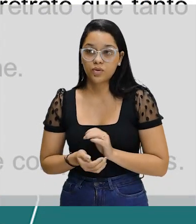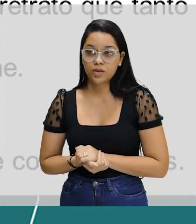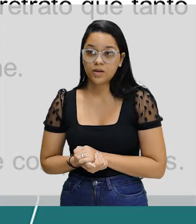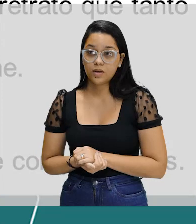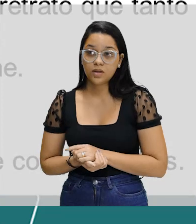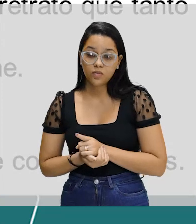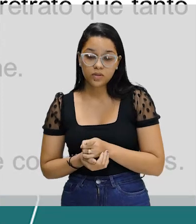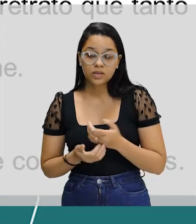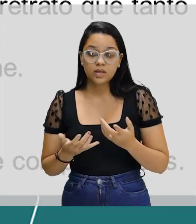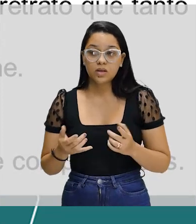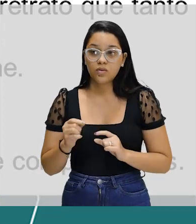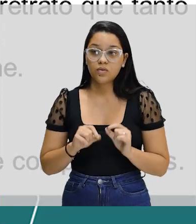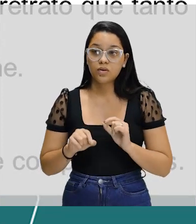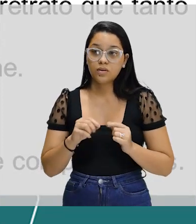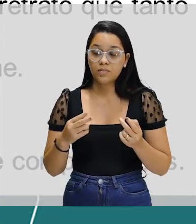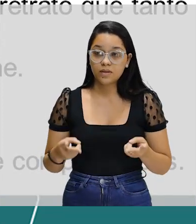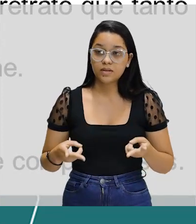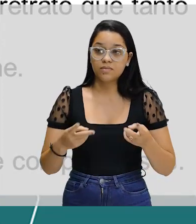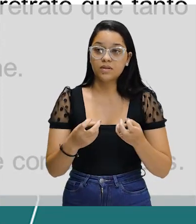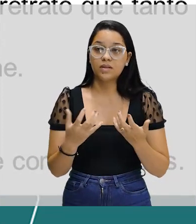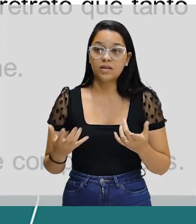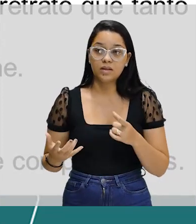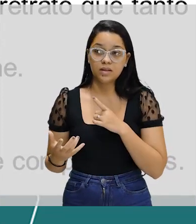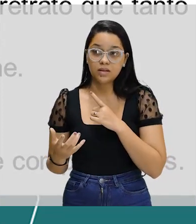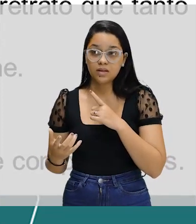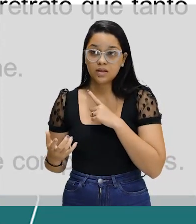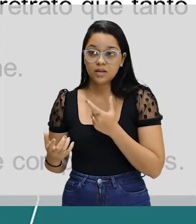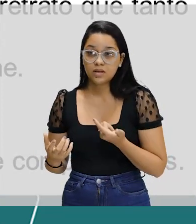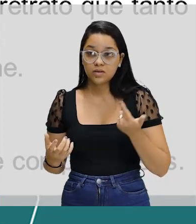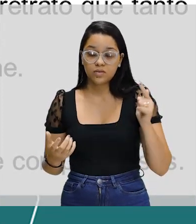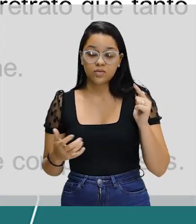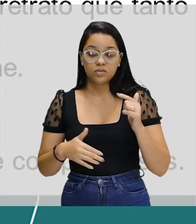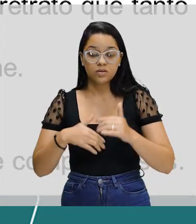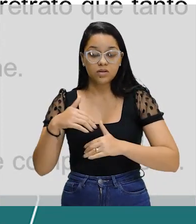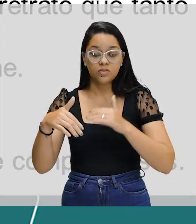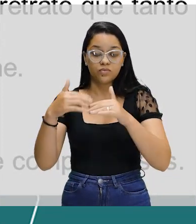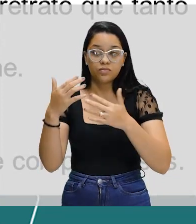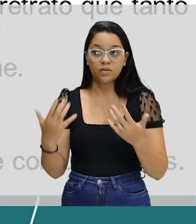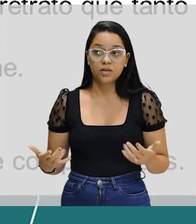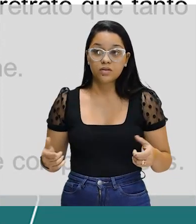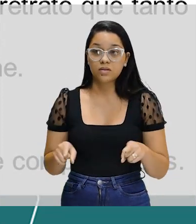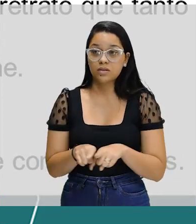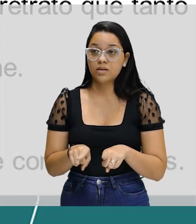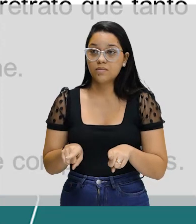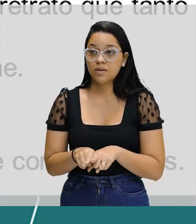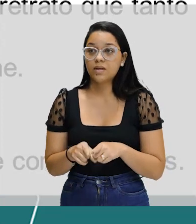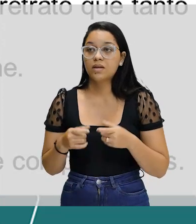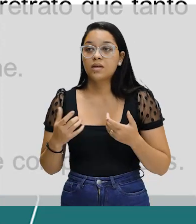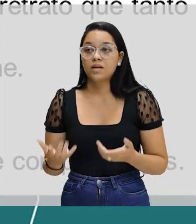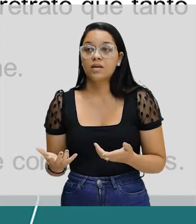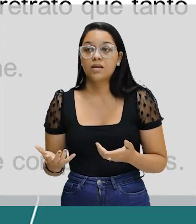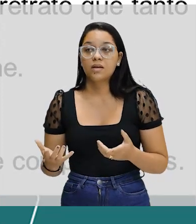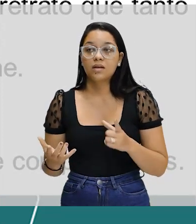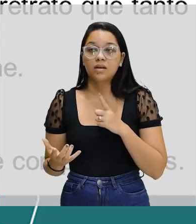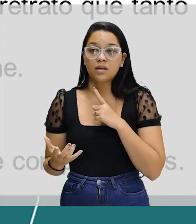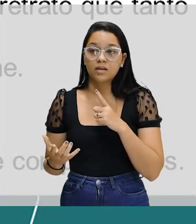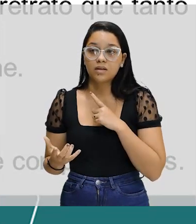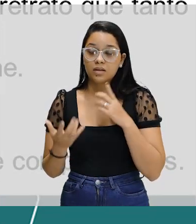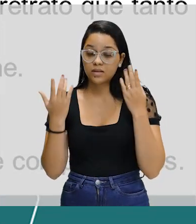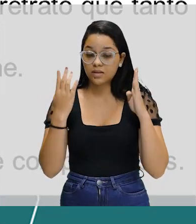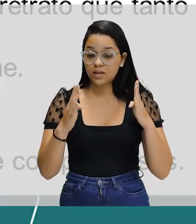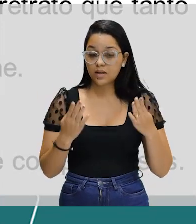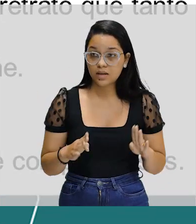você vai observar as outras construções e fazer essa